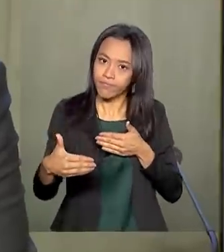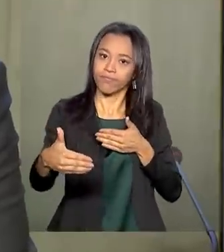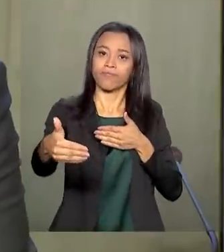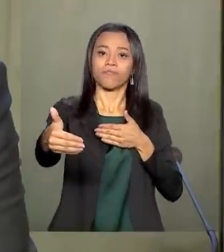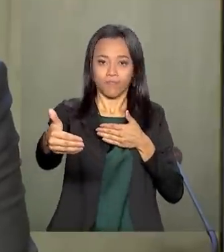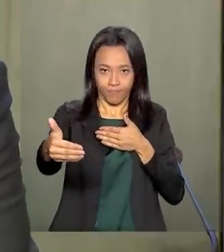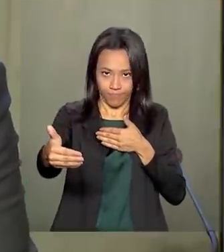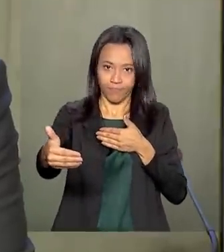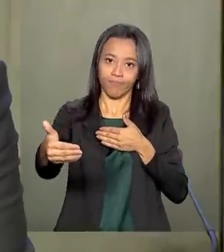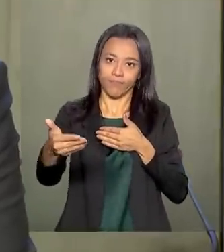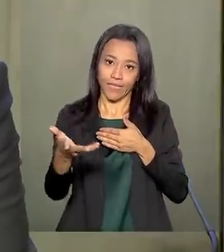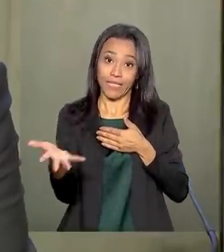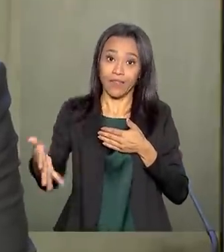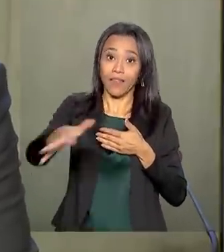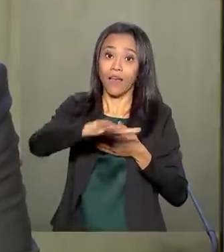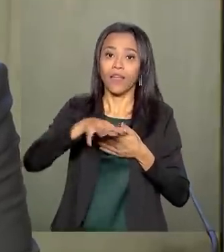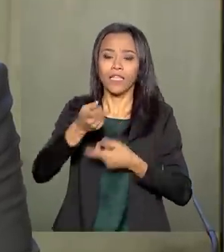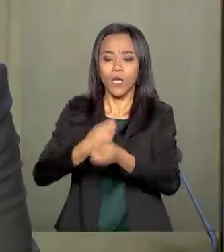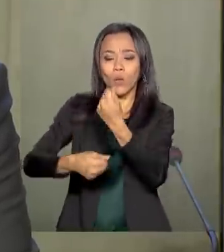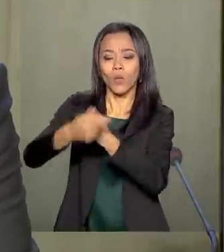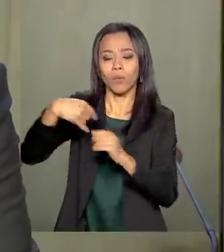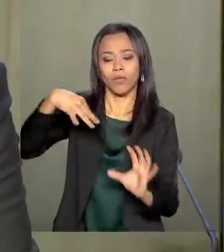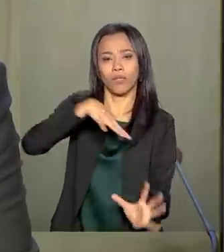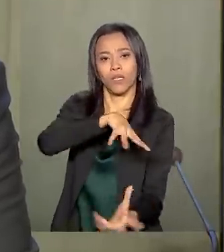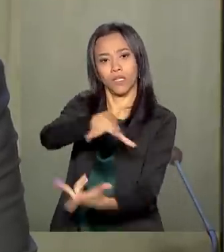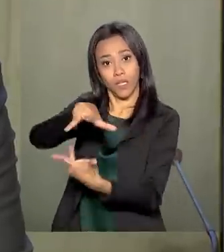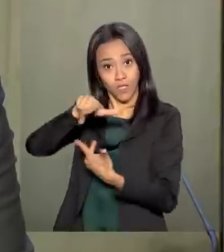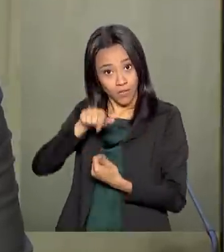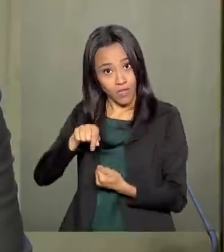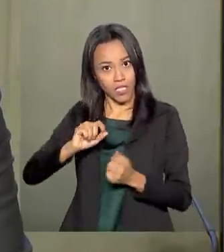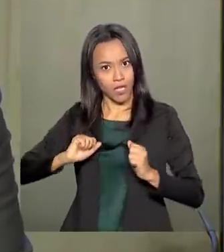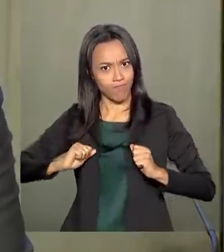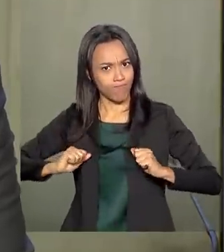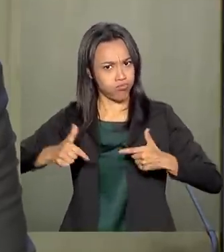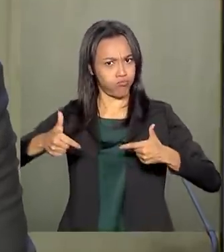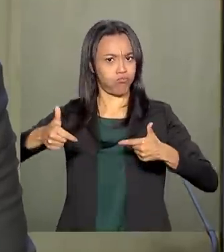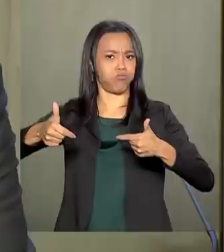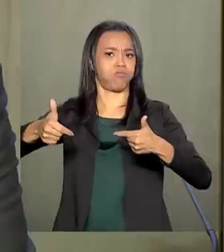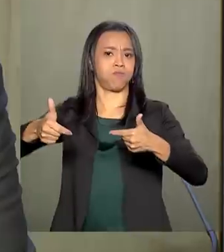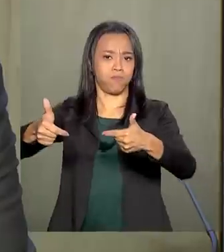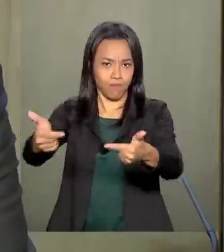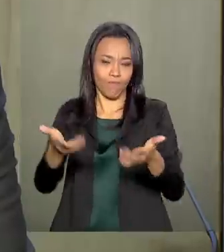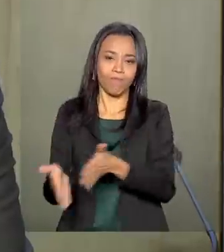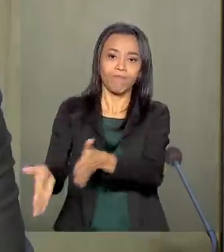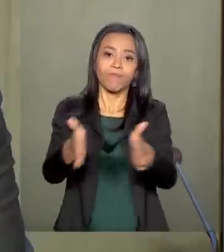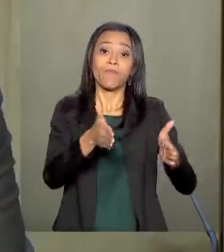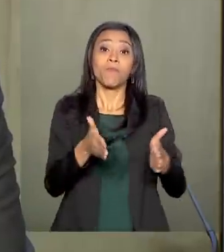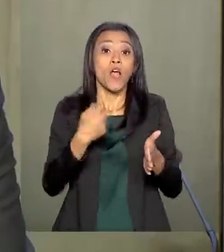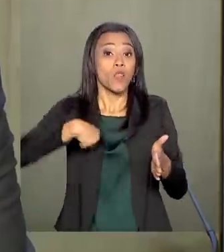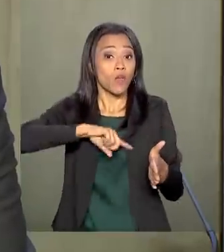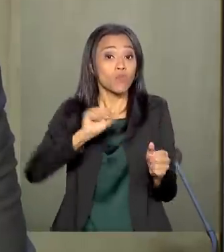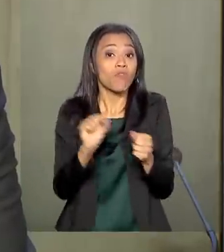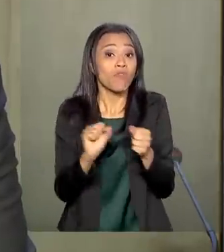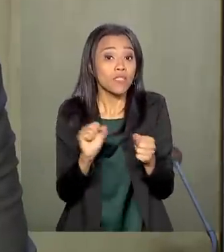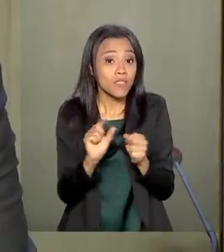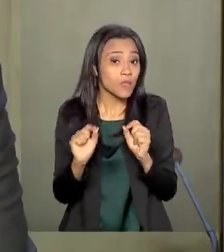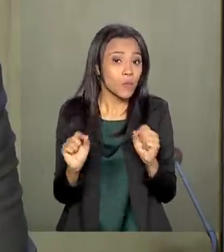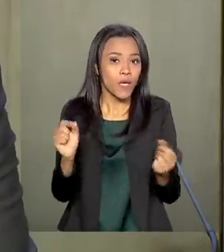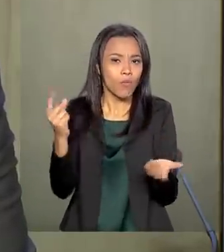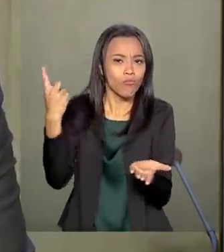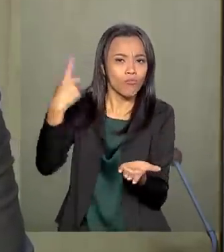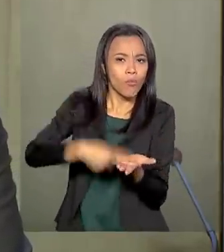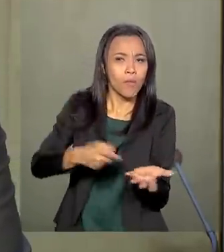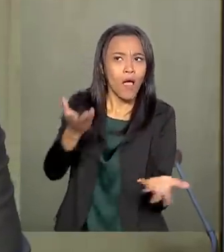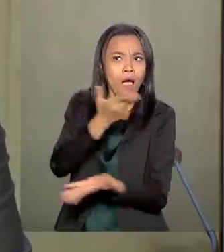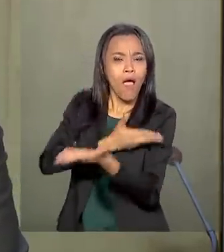inserção econômica internacional mais efetiva. Nós estamos fazendo um negócio que